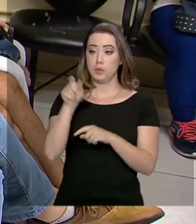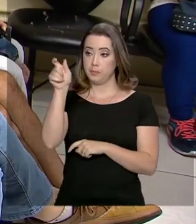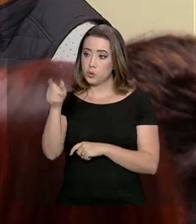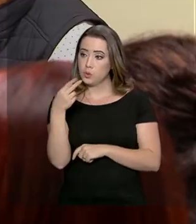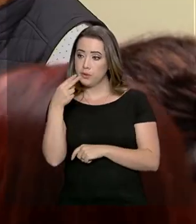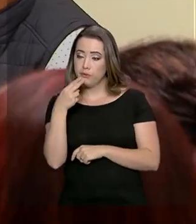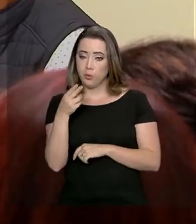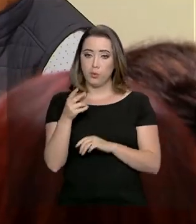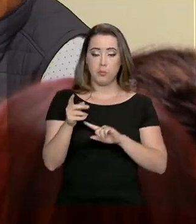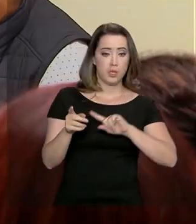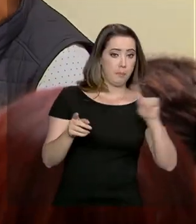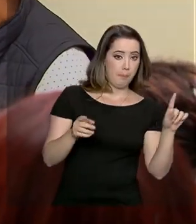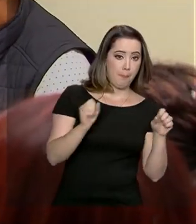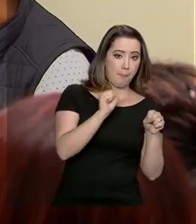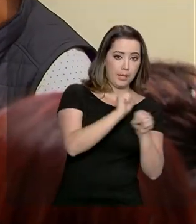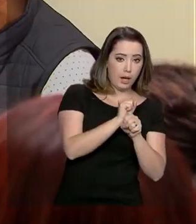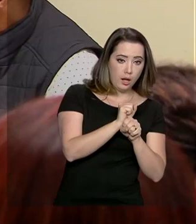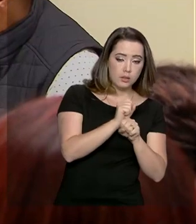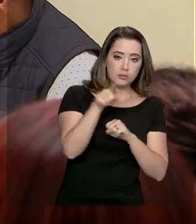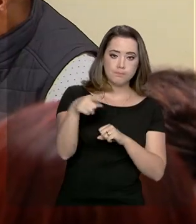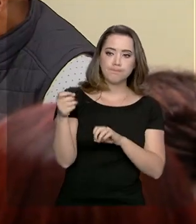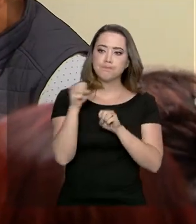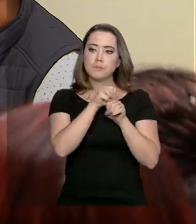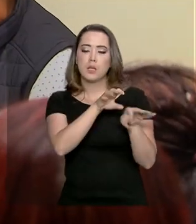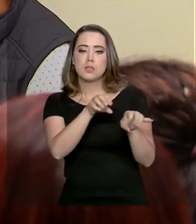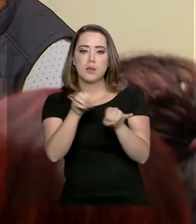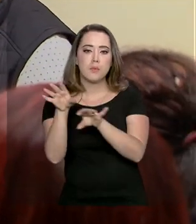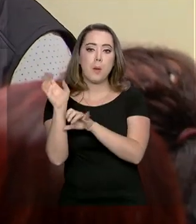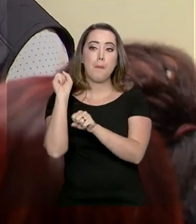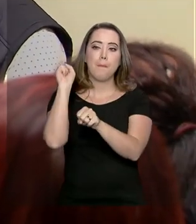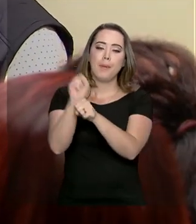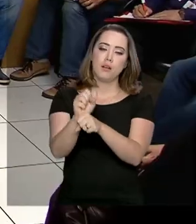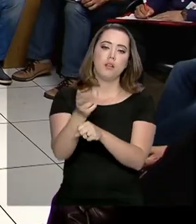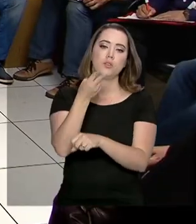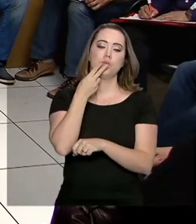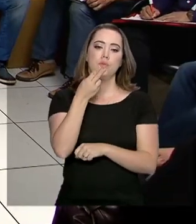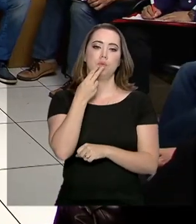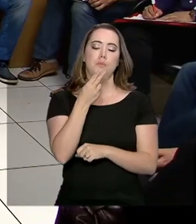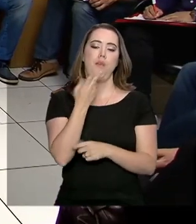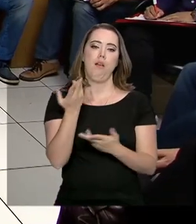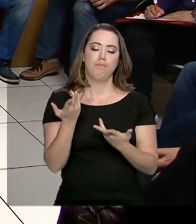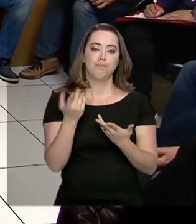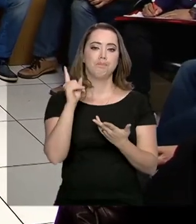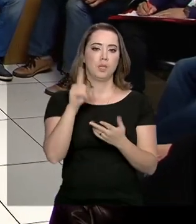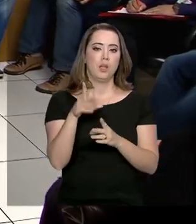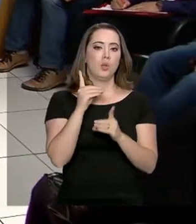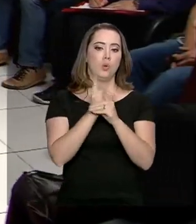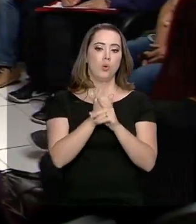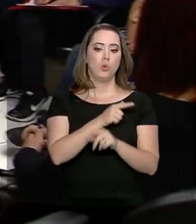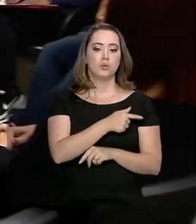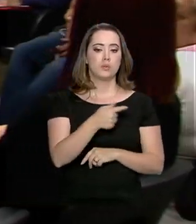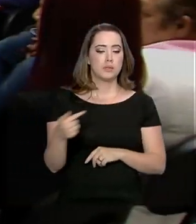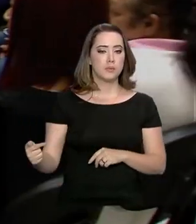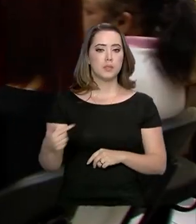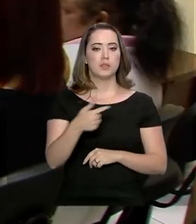-fumantes recebem orientações e tratamento para alagar o vício. São encontros semanais para pacientes do Sistema